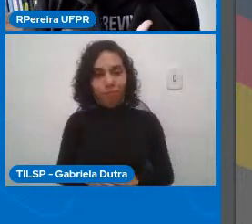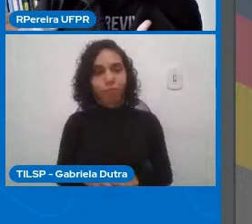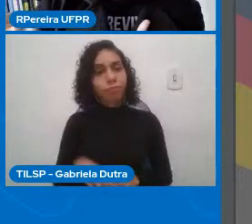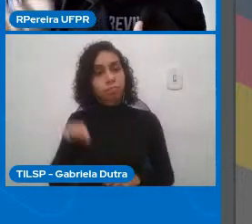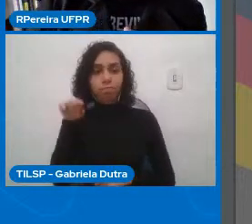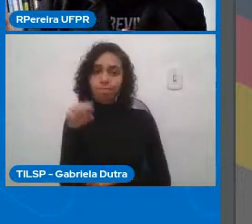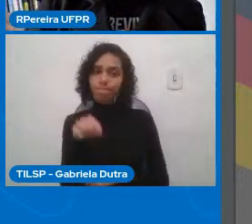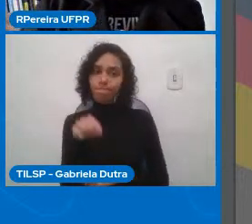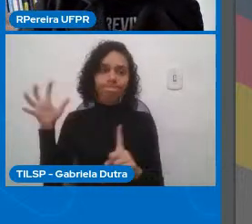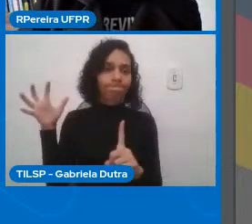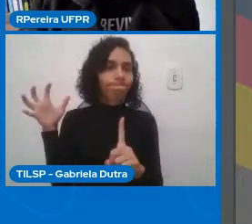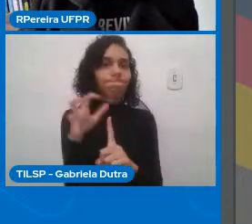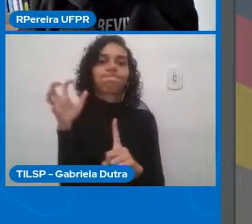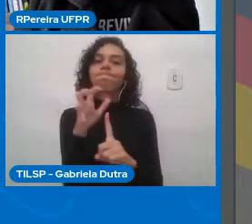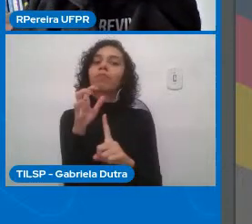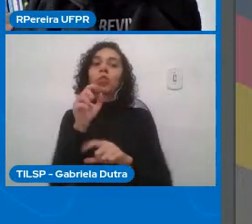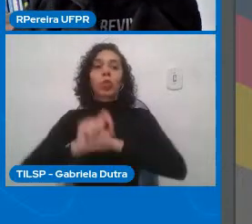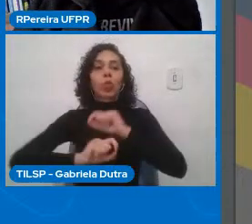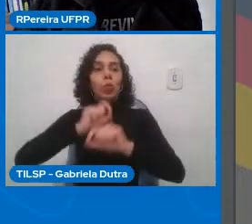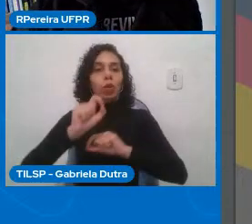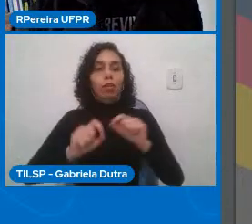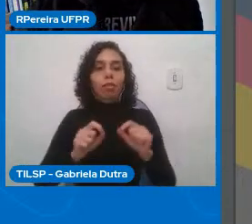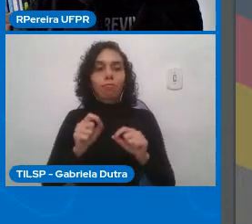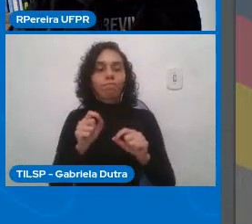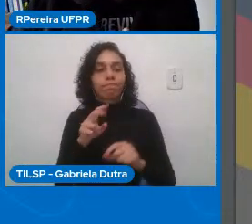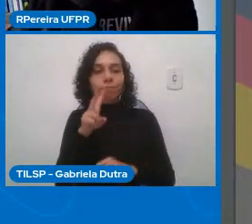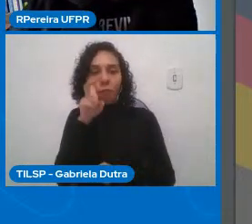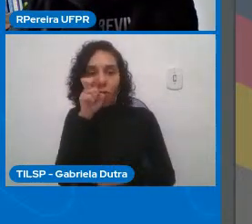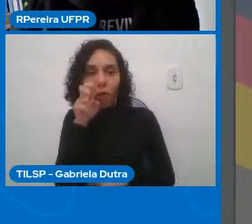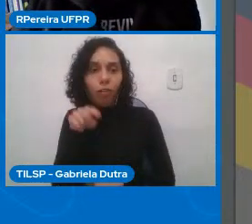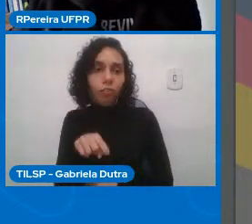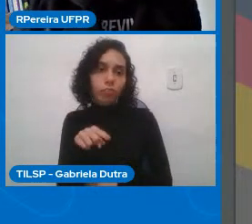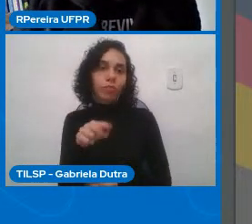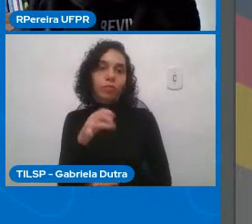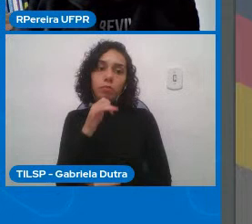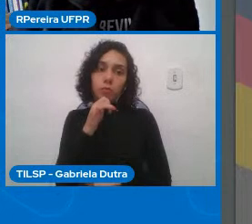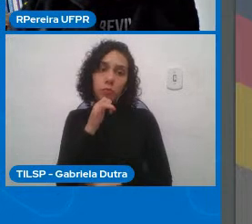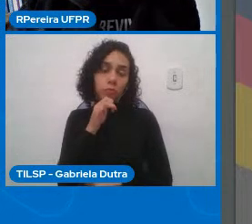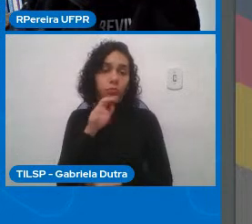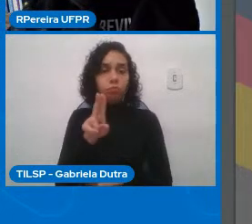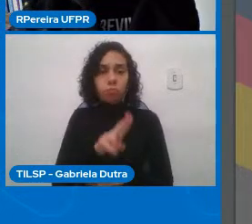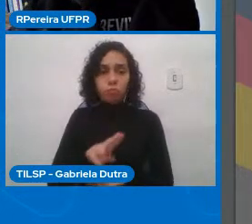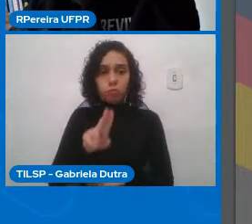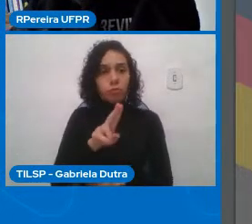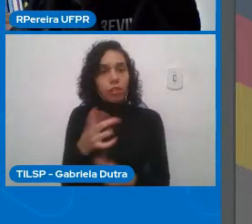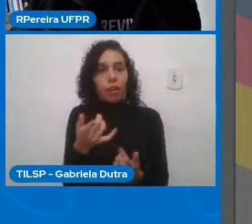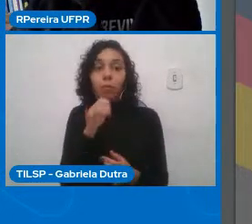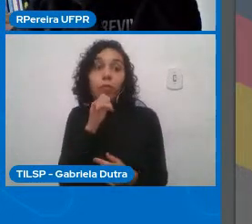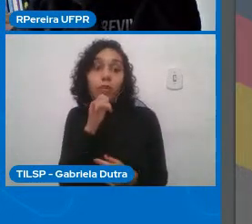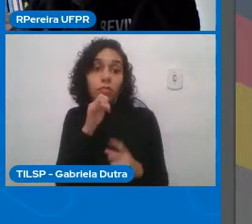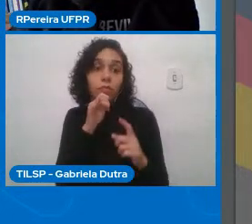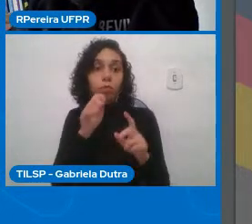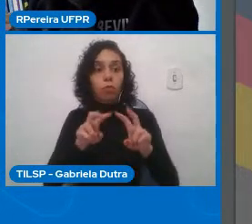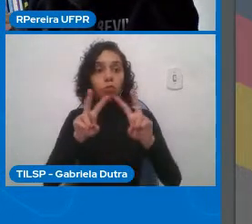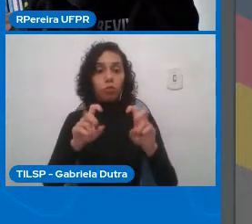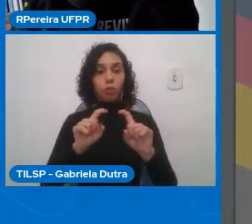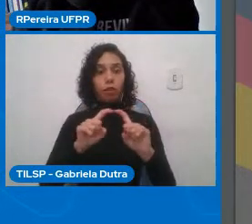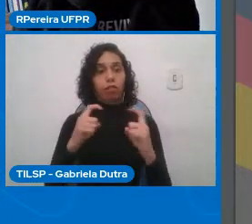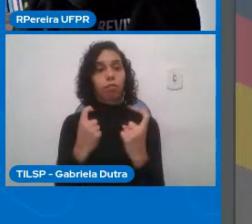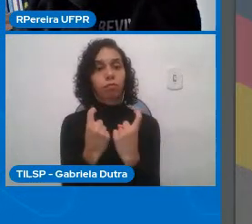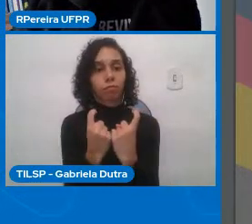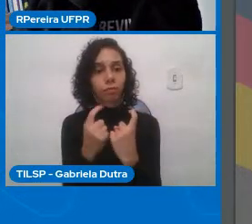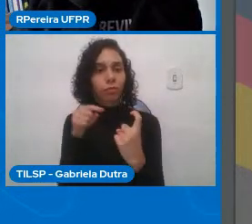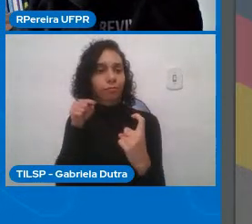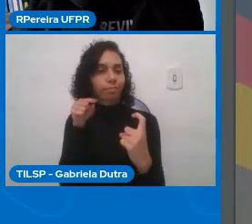tanto das possíveis aplicações disso, as questões de orientação sexual, em muitos países são consideradas